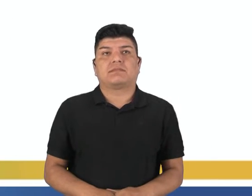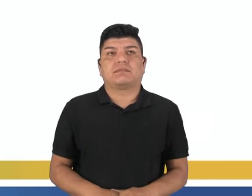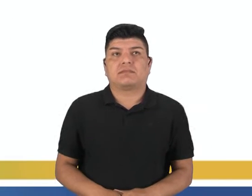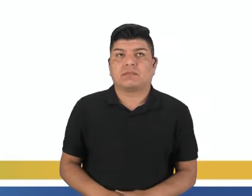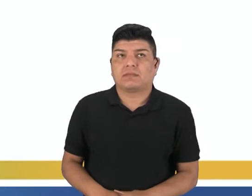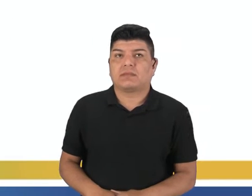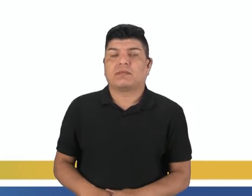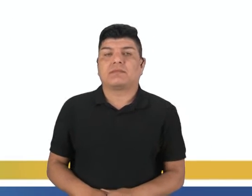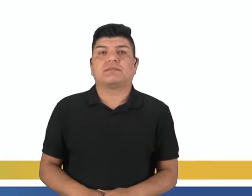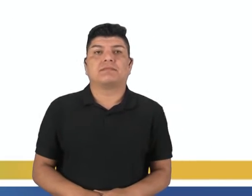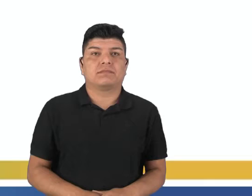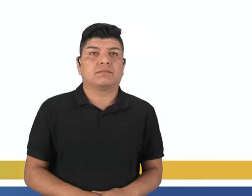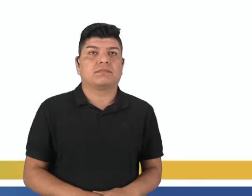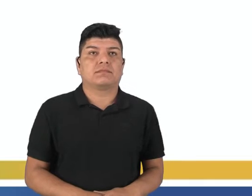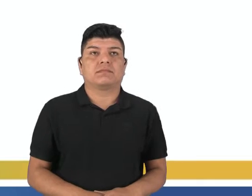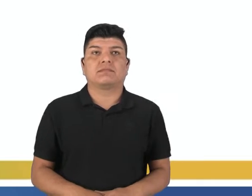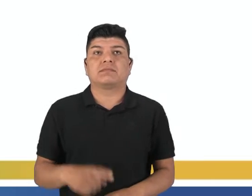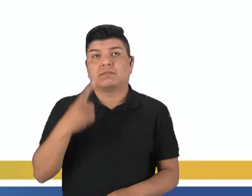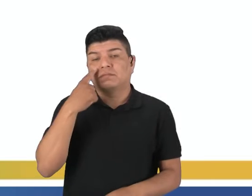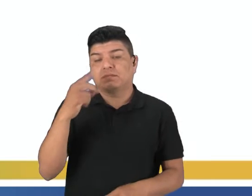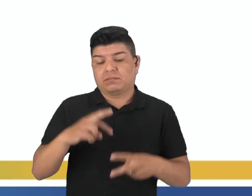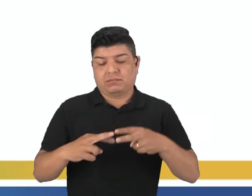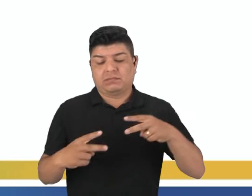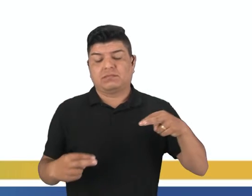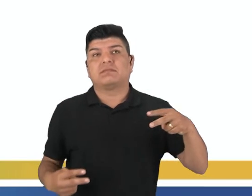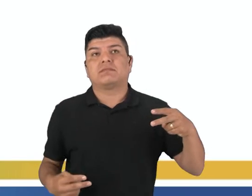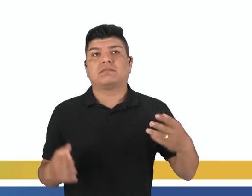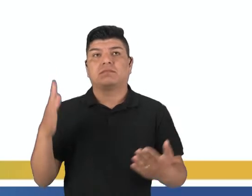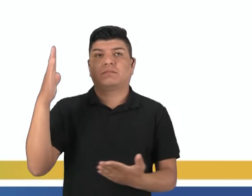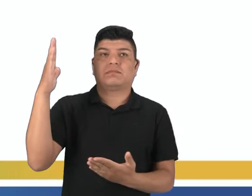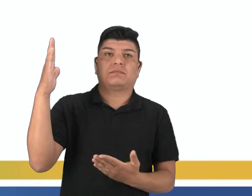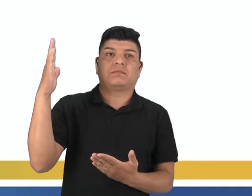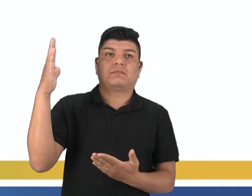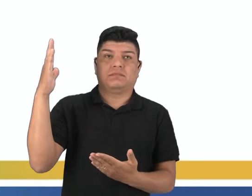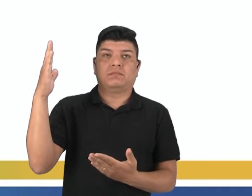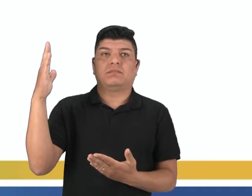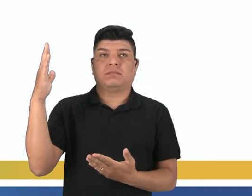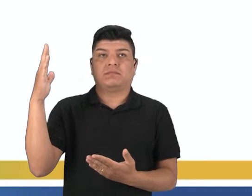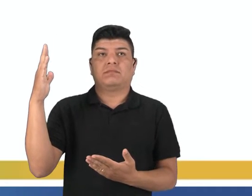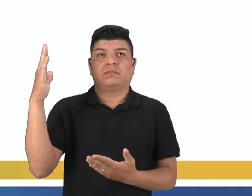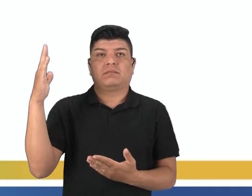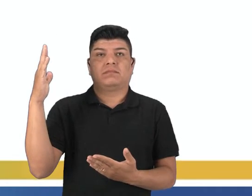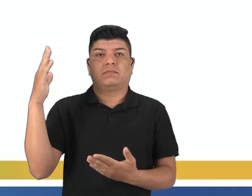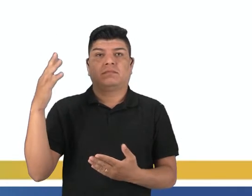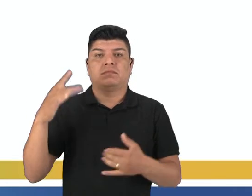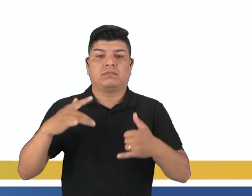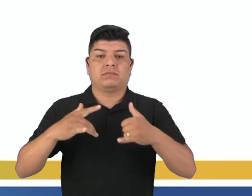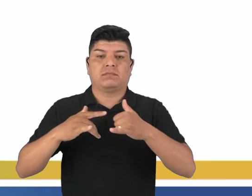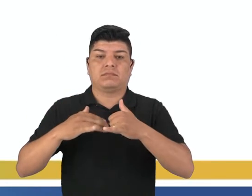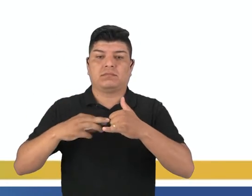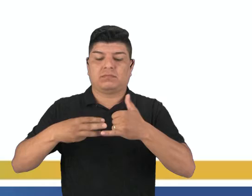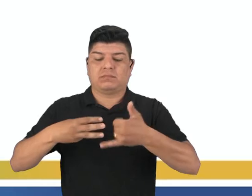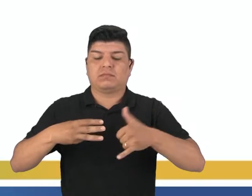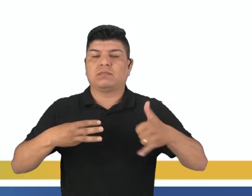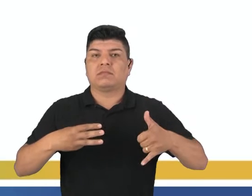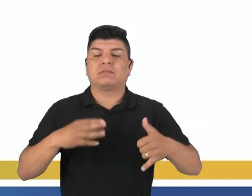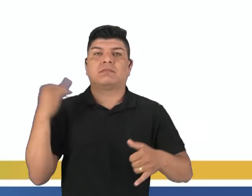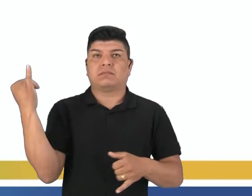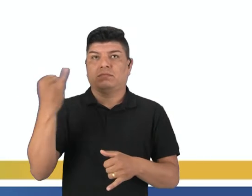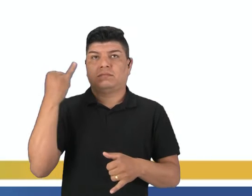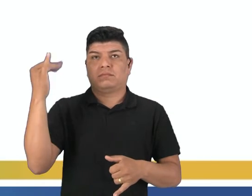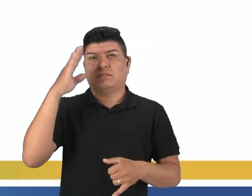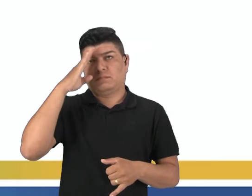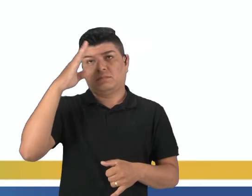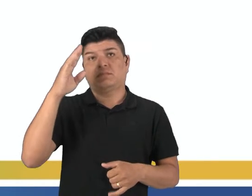Bom, o DNA, olha que lindo, gente. DNA, ele tem a função, né, é uma molécula importante nos seres vivos e suas